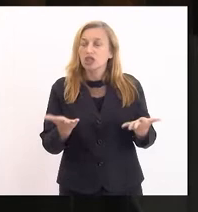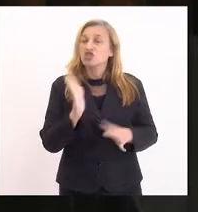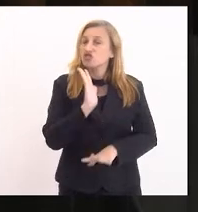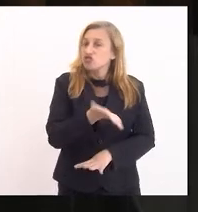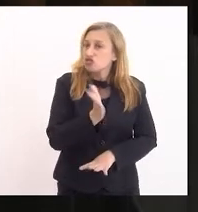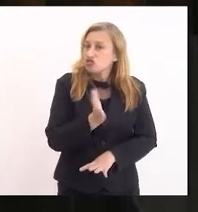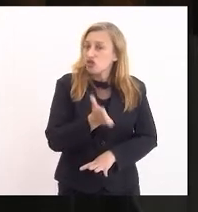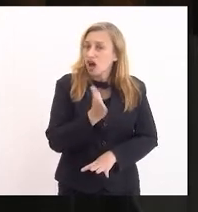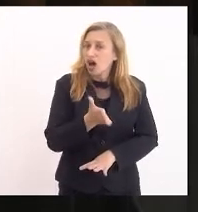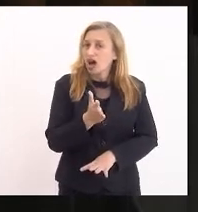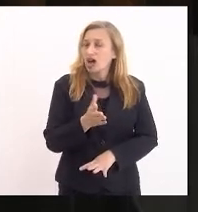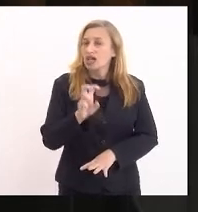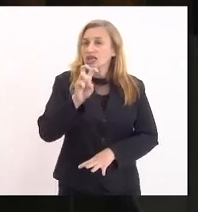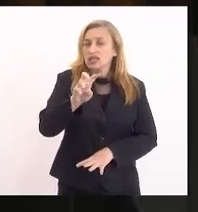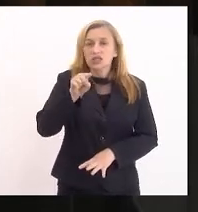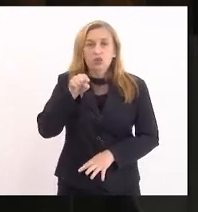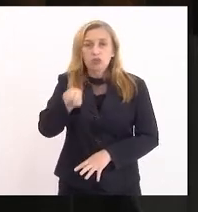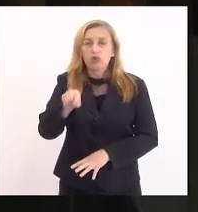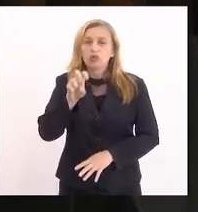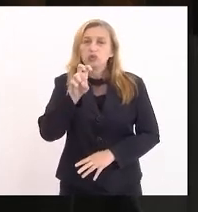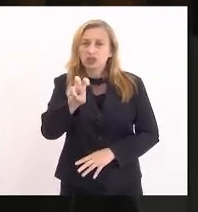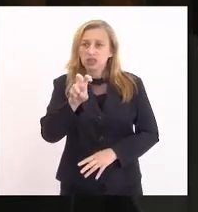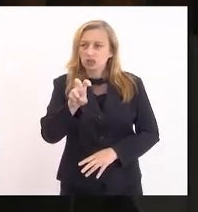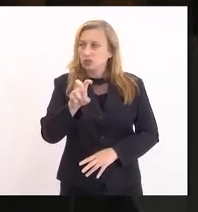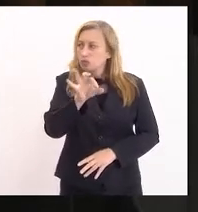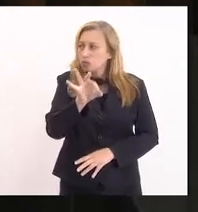está em 5,5%.